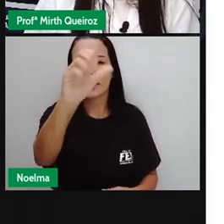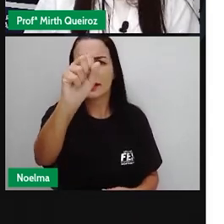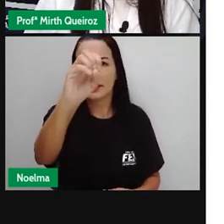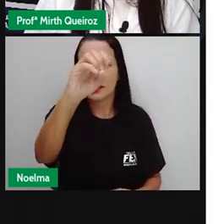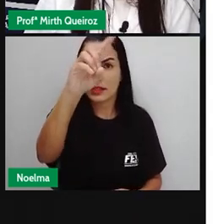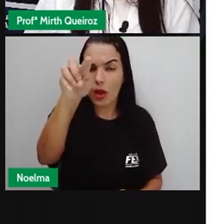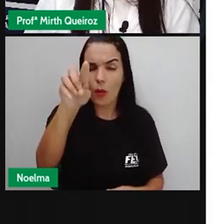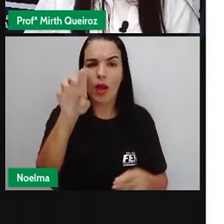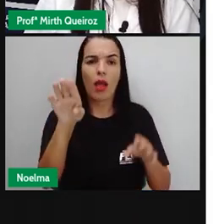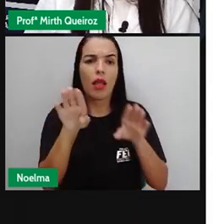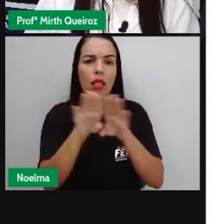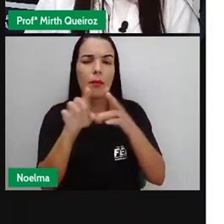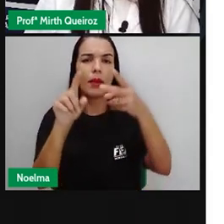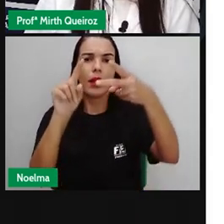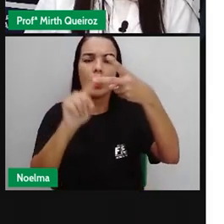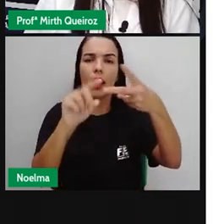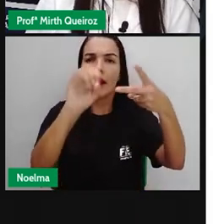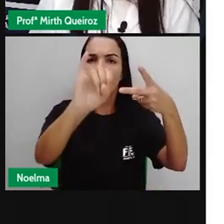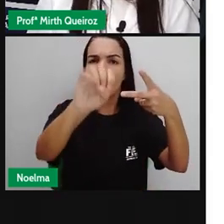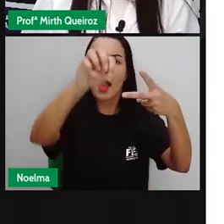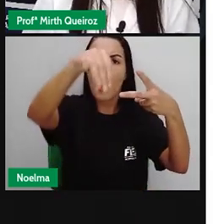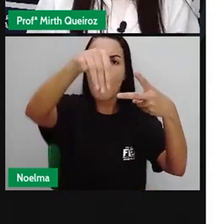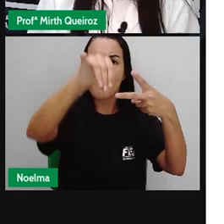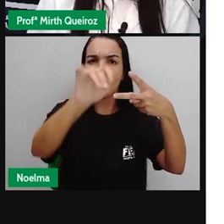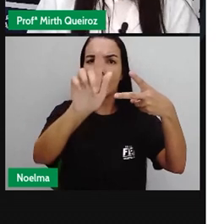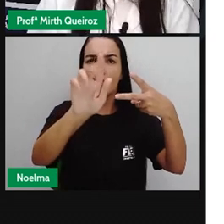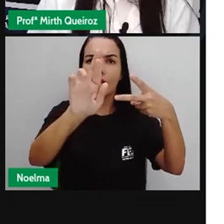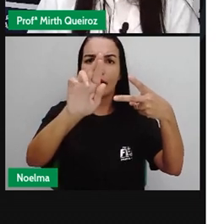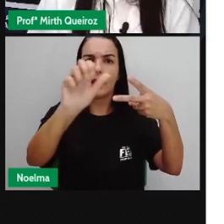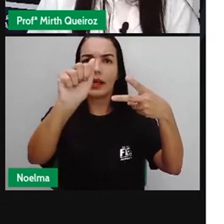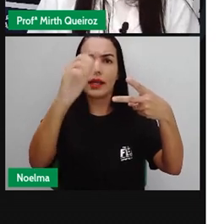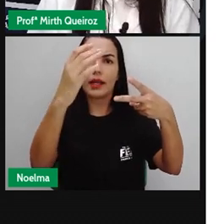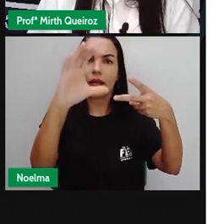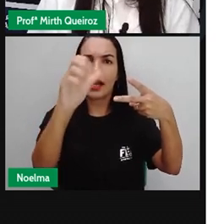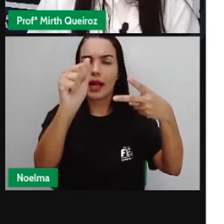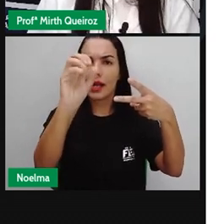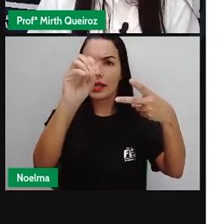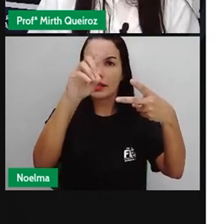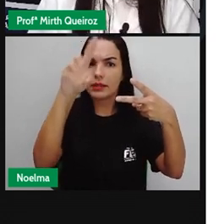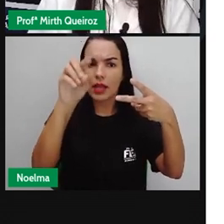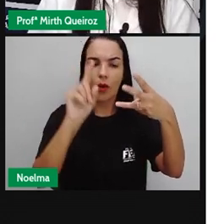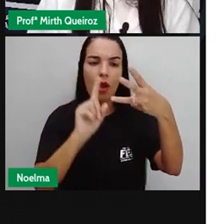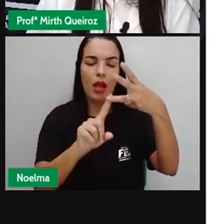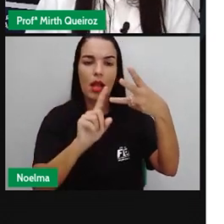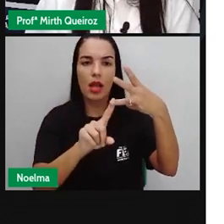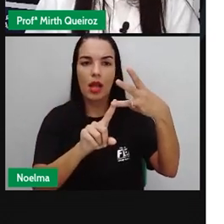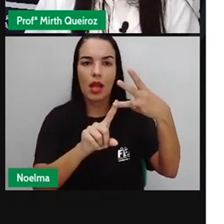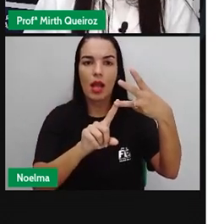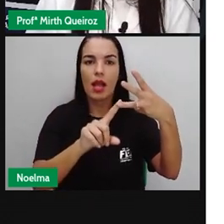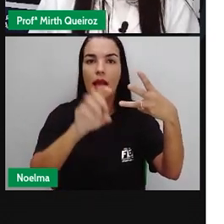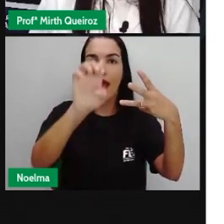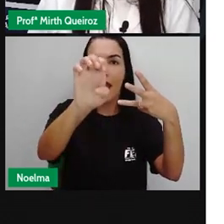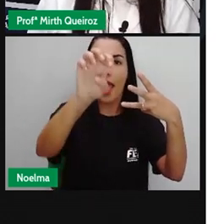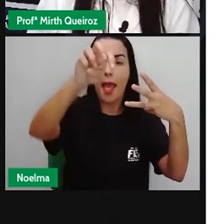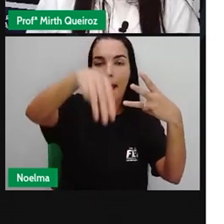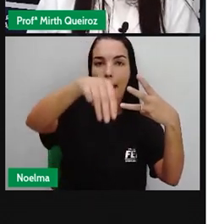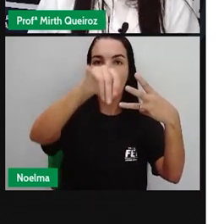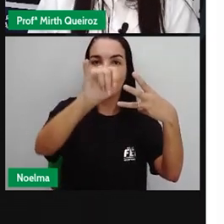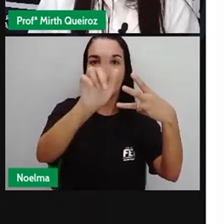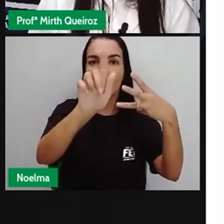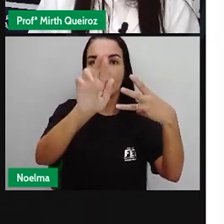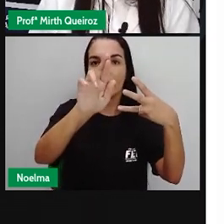imigração não são a mesma coisa. Então, precisamos